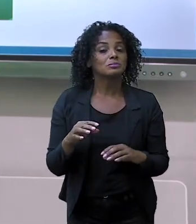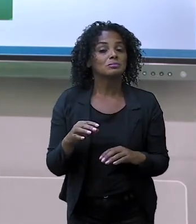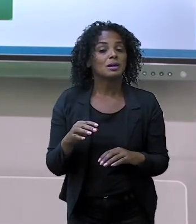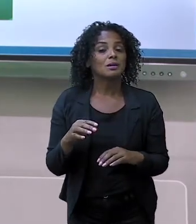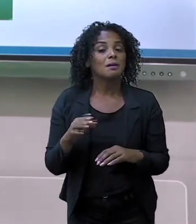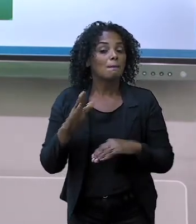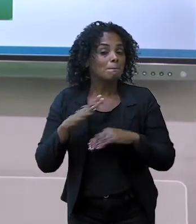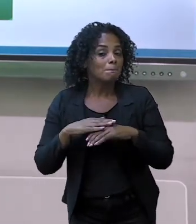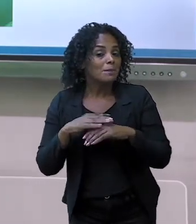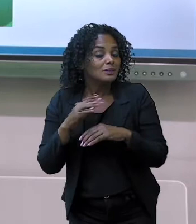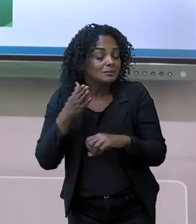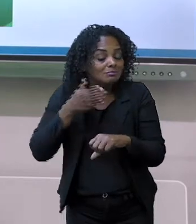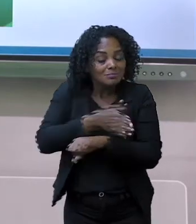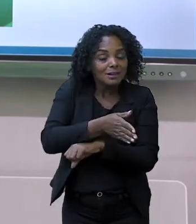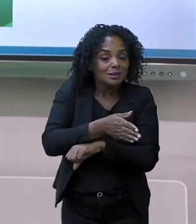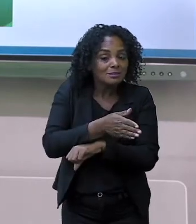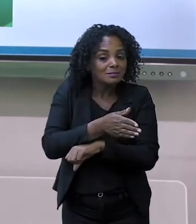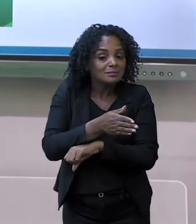mais um aqui.